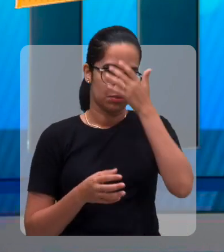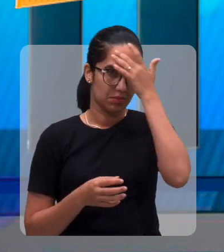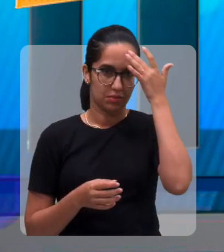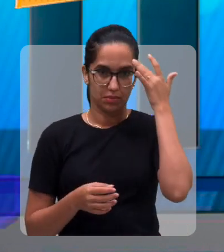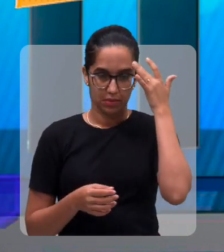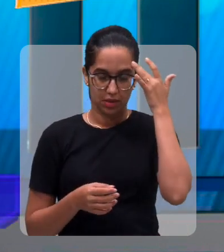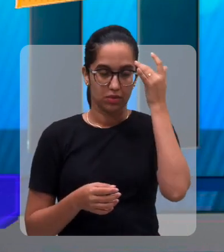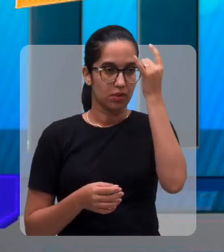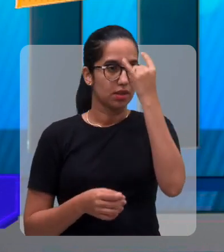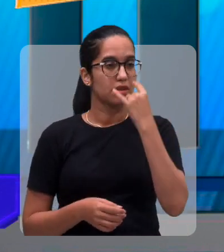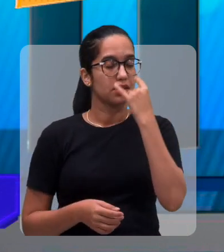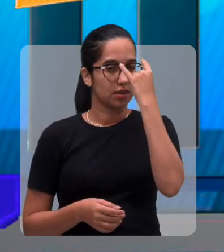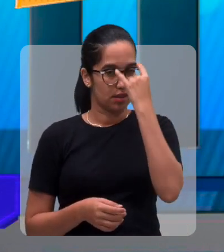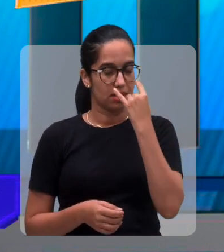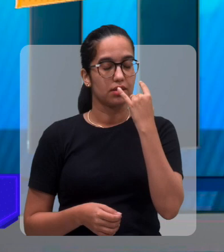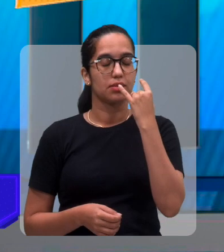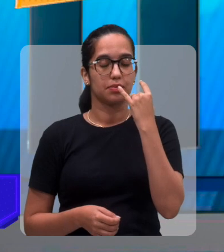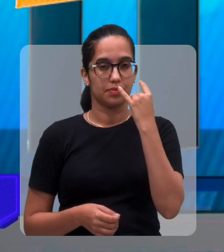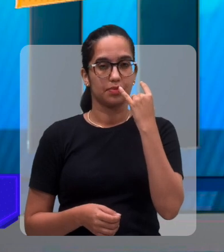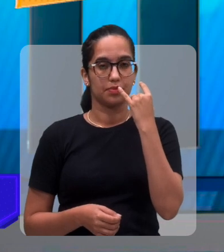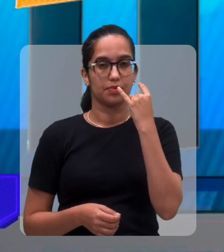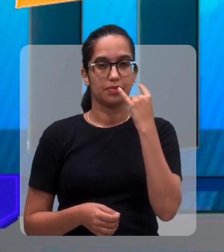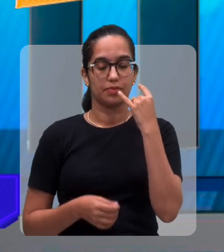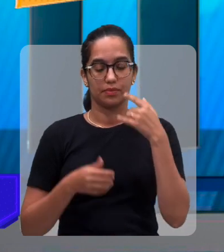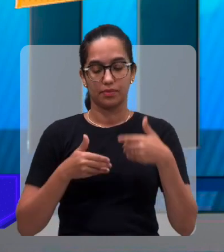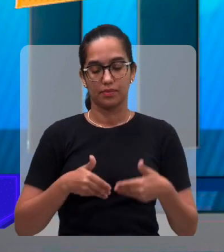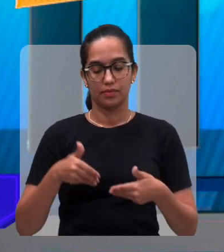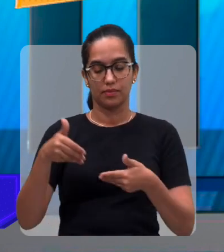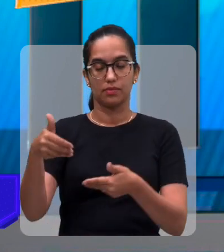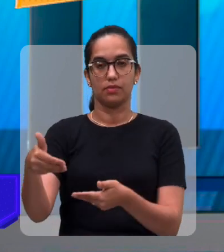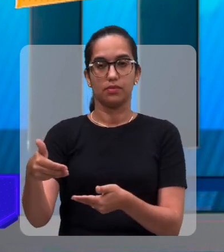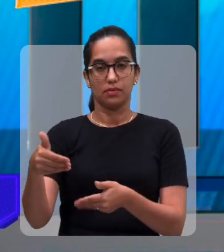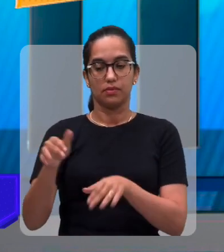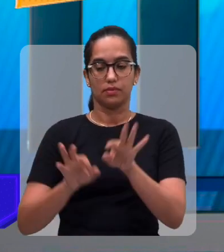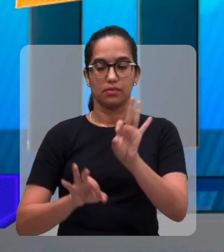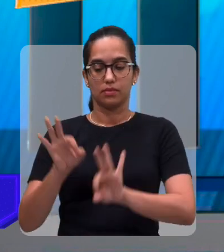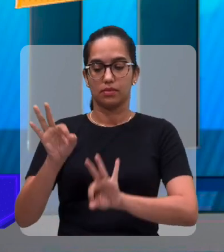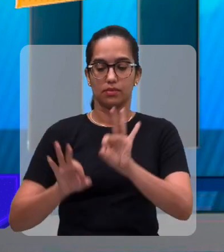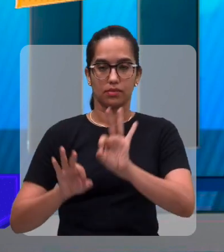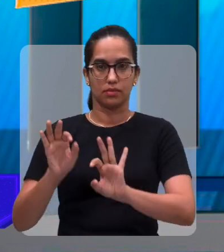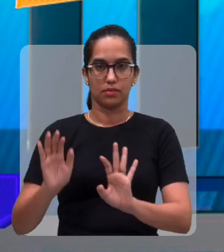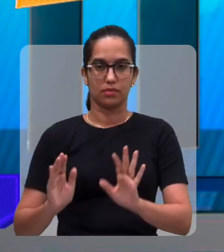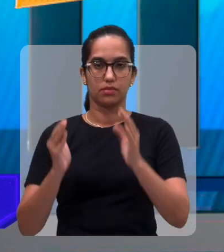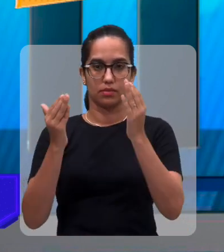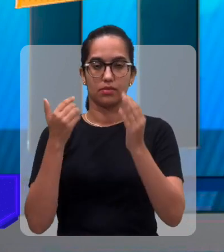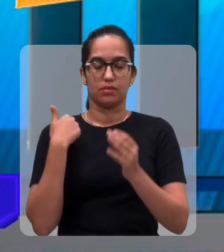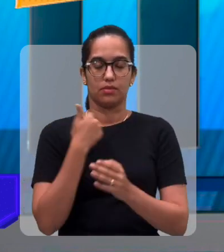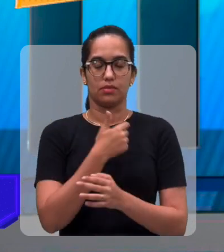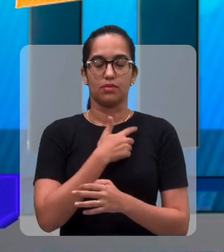de pessoas cegas que nos convidaram para estar organizando esse festival, gente sentiu a necessidade